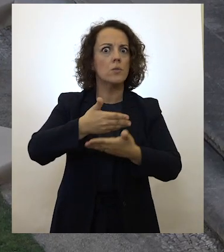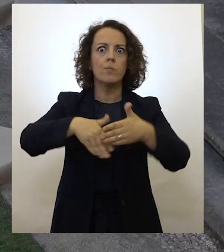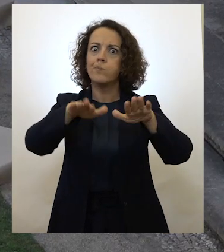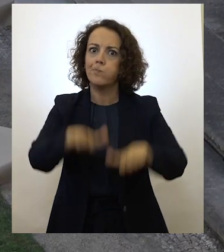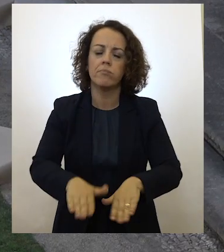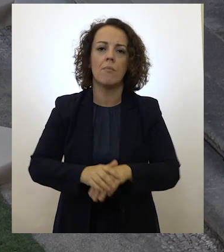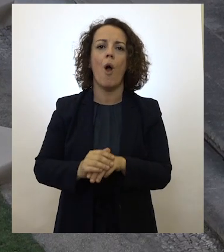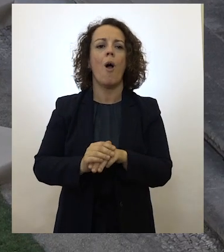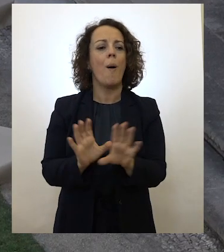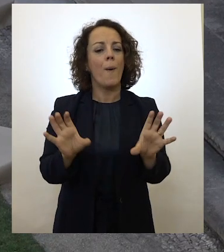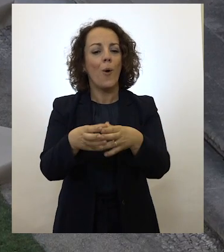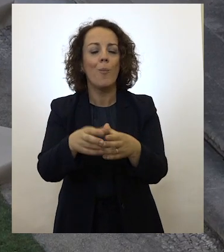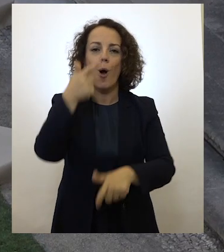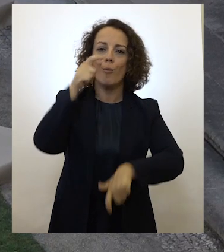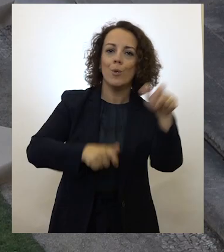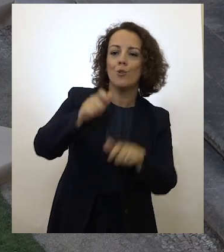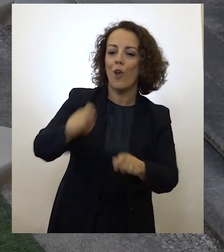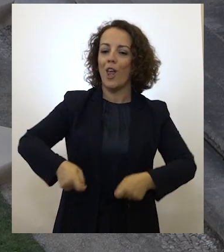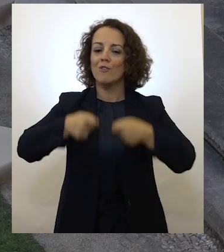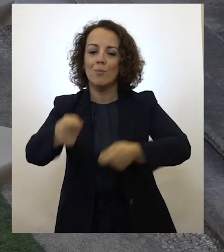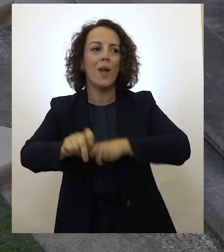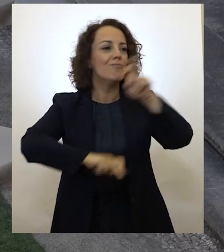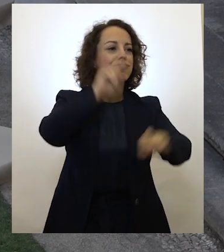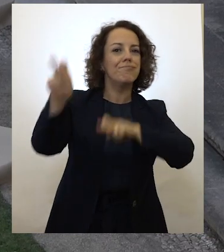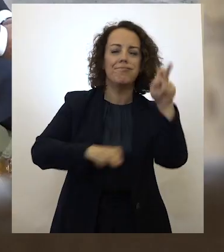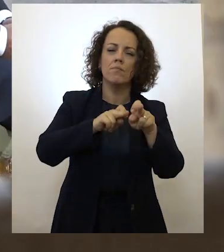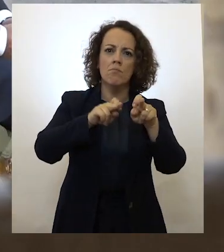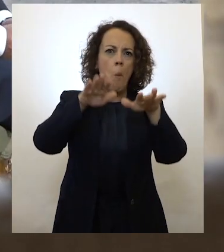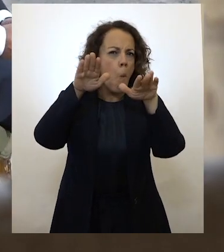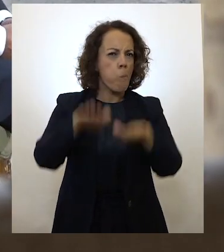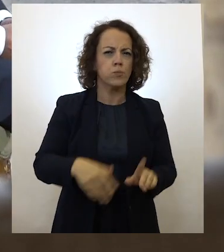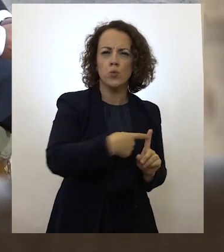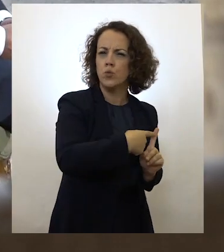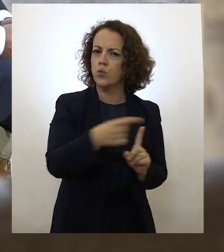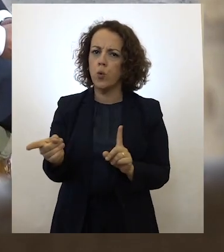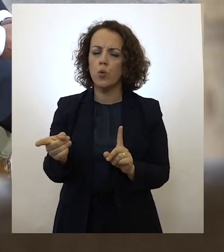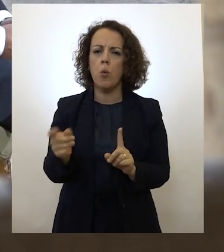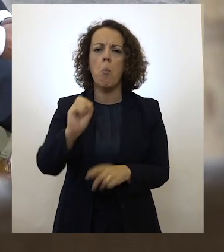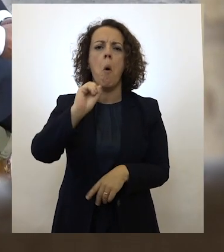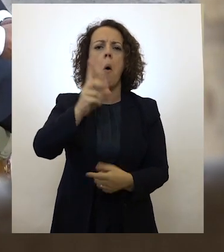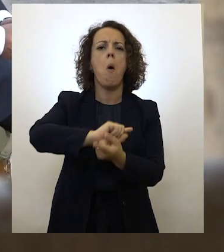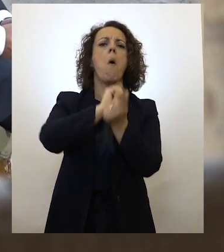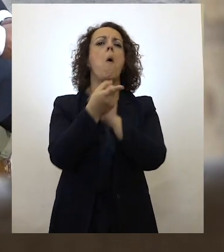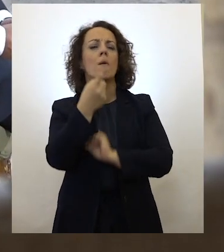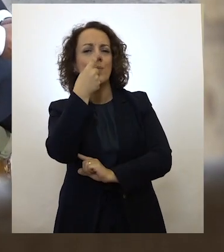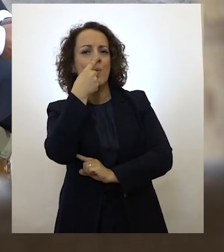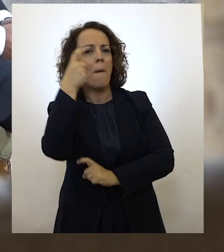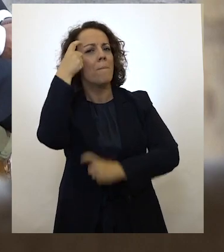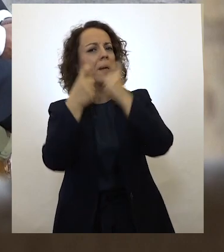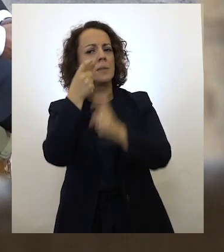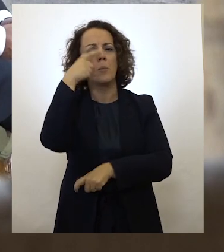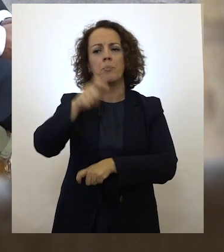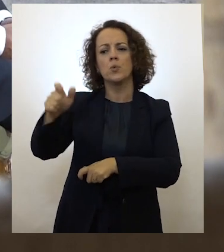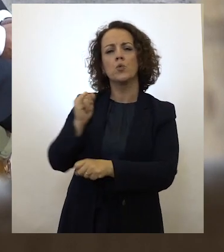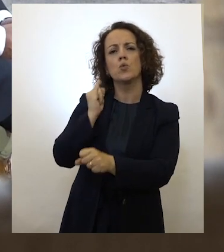congelou movimentos de pessoas e de investimento. Ou pensamos, como alguns outros que se